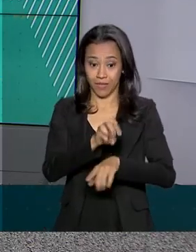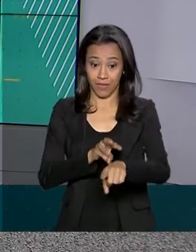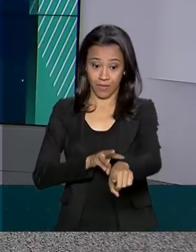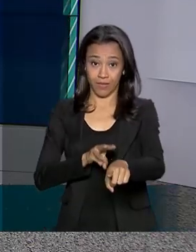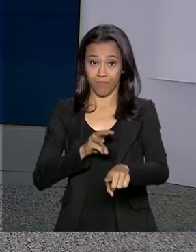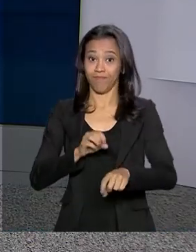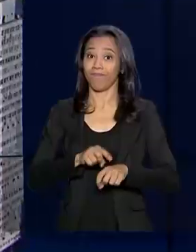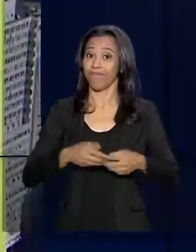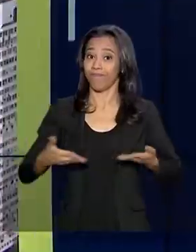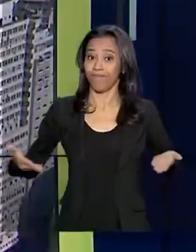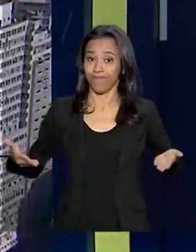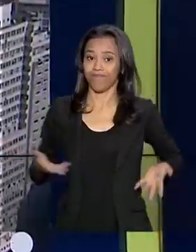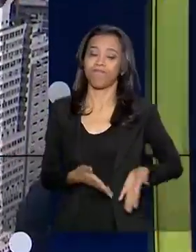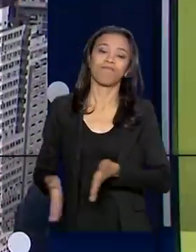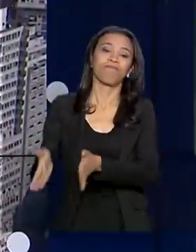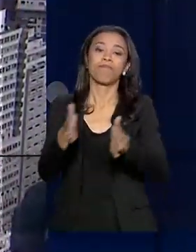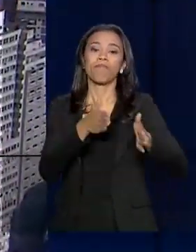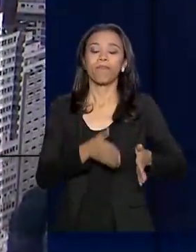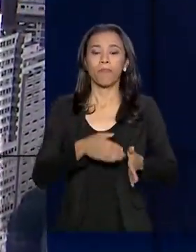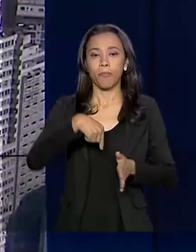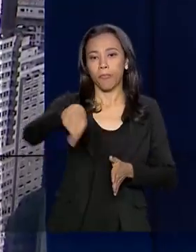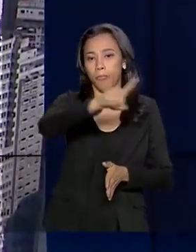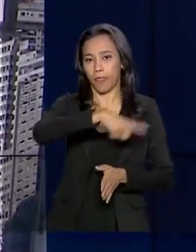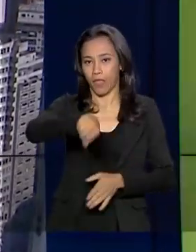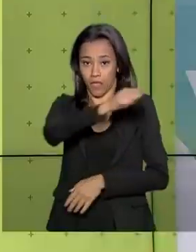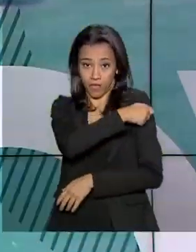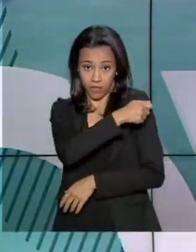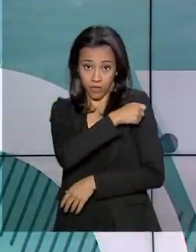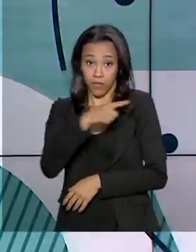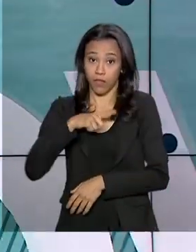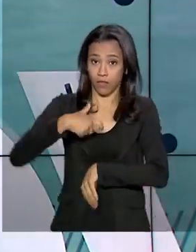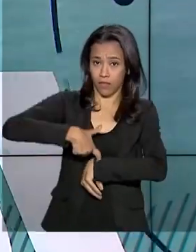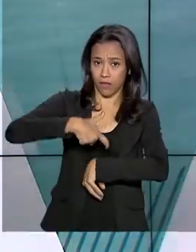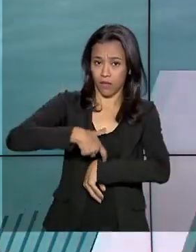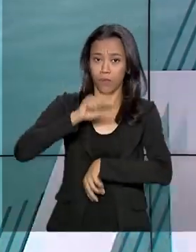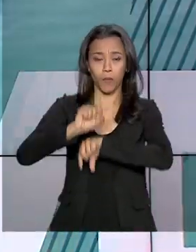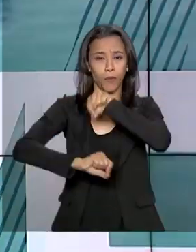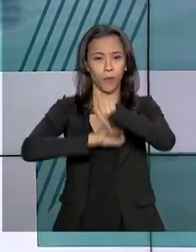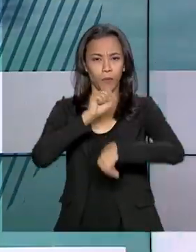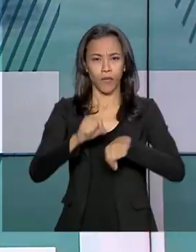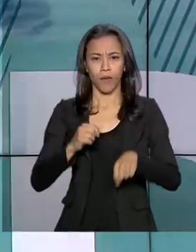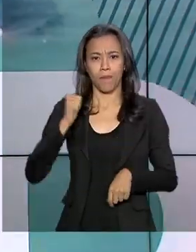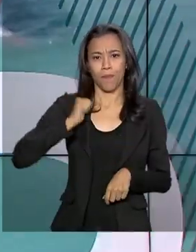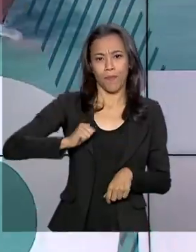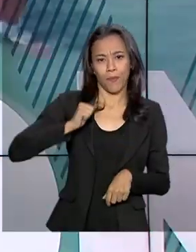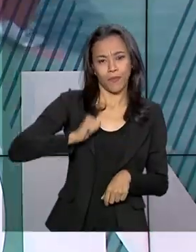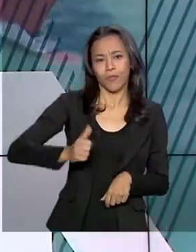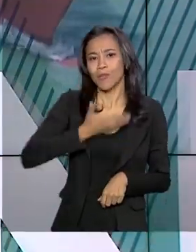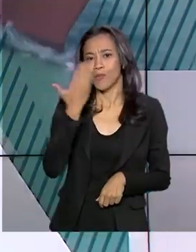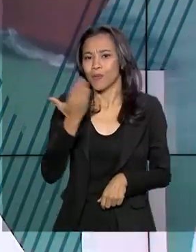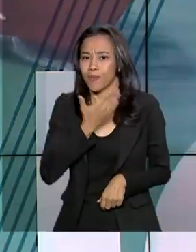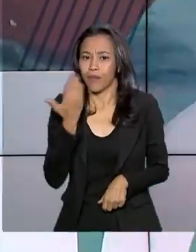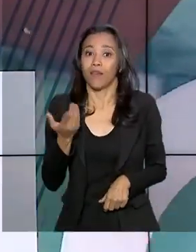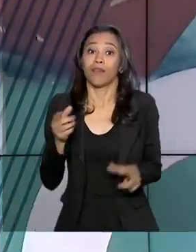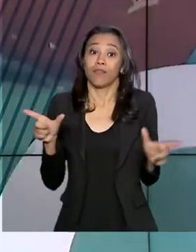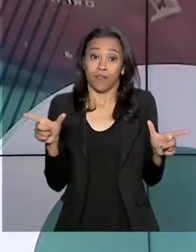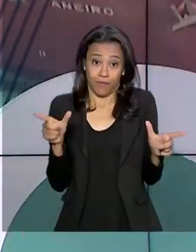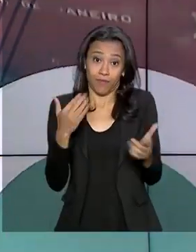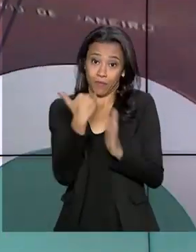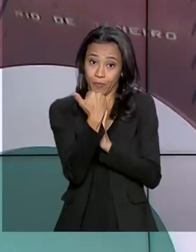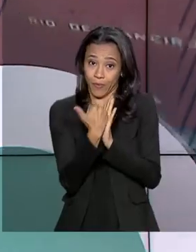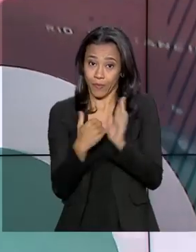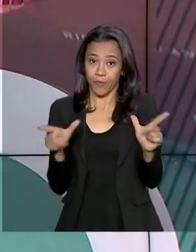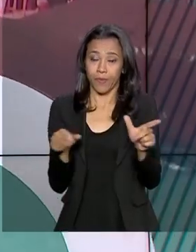internet. Os estudantes vão ter agora mais tempo para concorrer a uma das bolsas remanescentes do ProUni e do Fies.